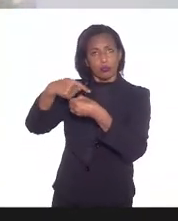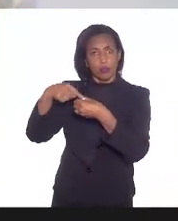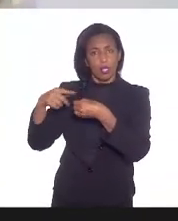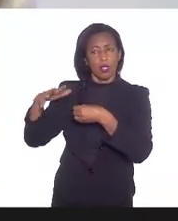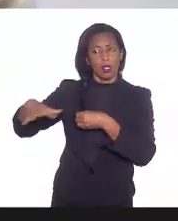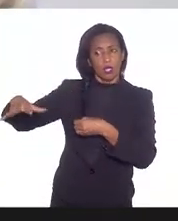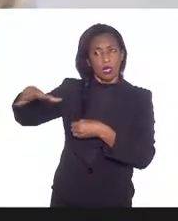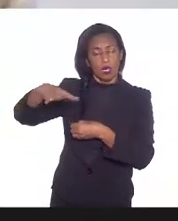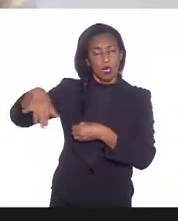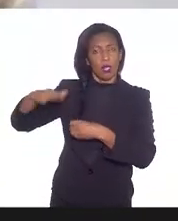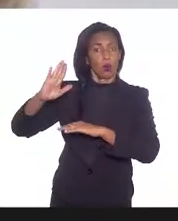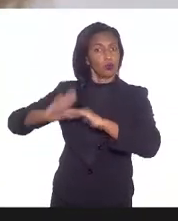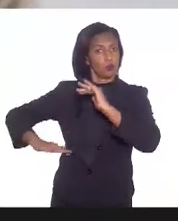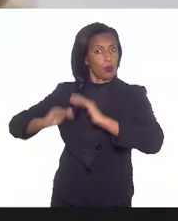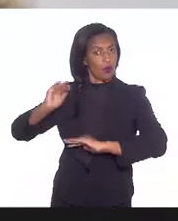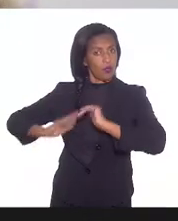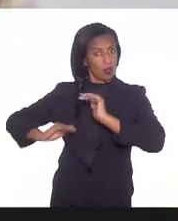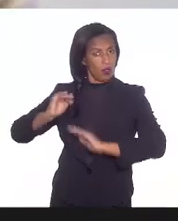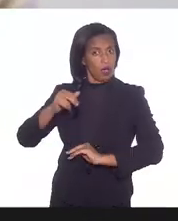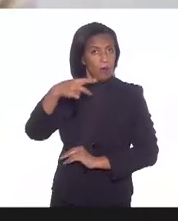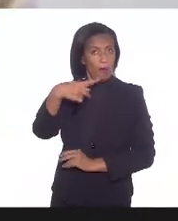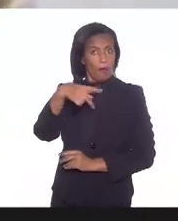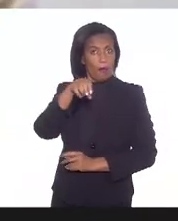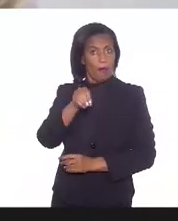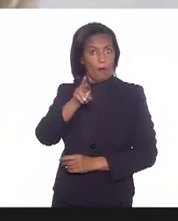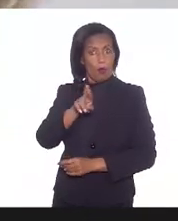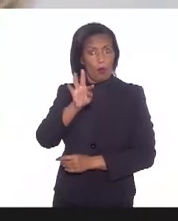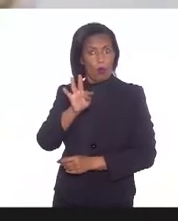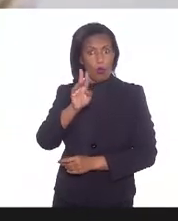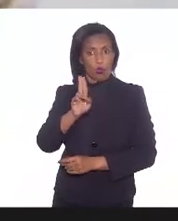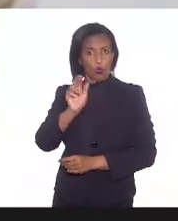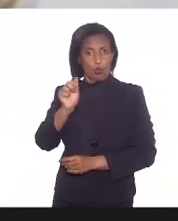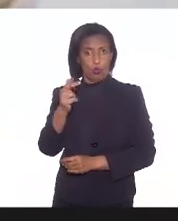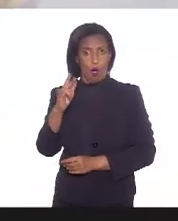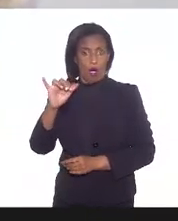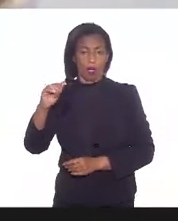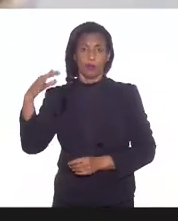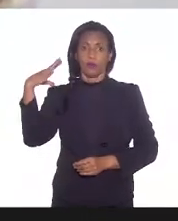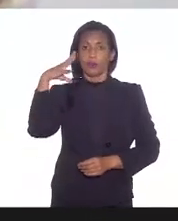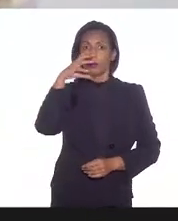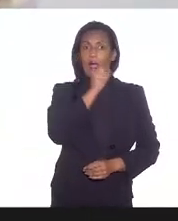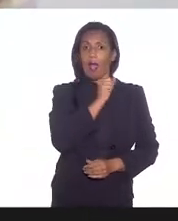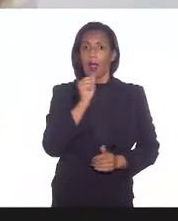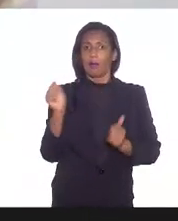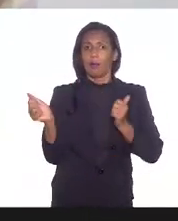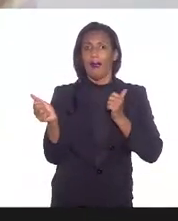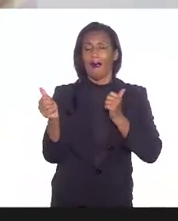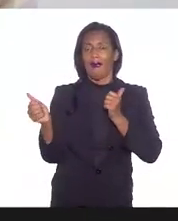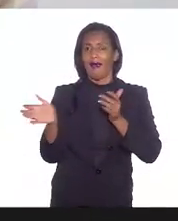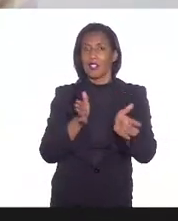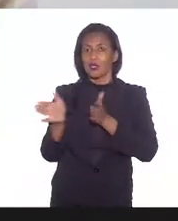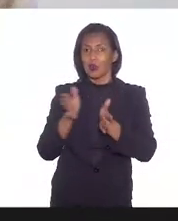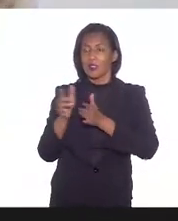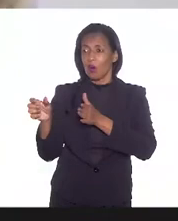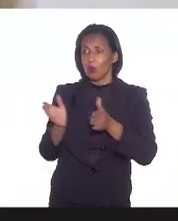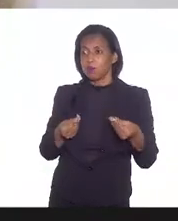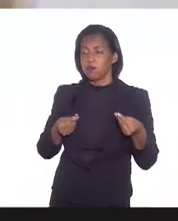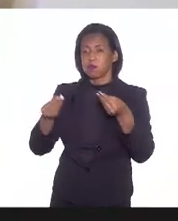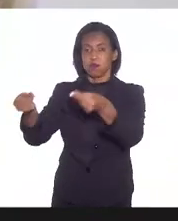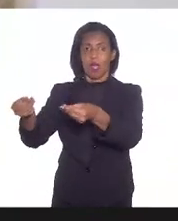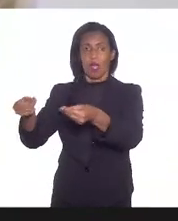categoria dos portuários, nós fizemos uma rápida articulação com os municípios,